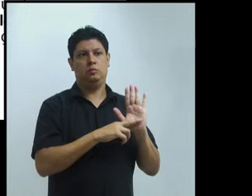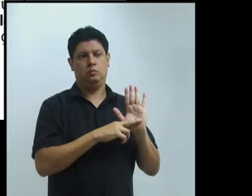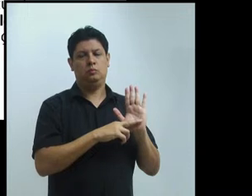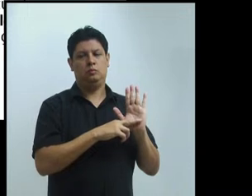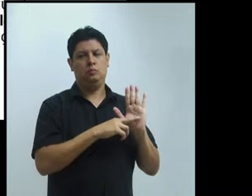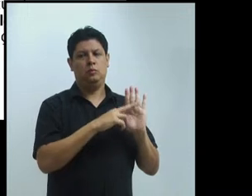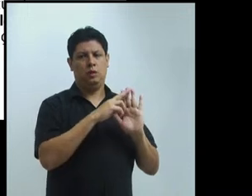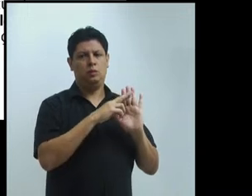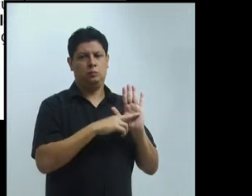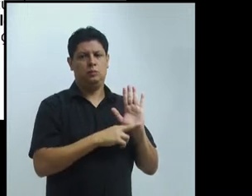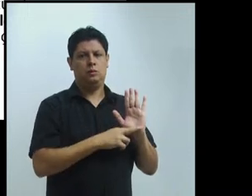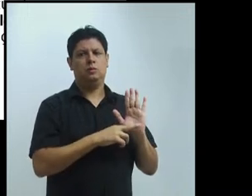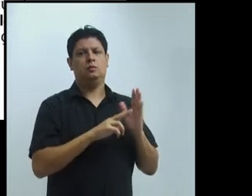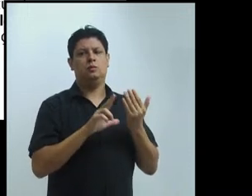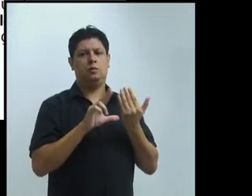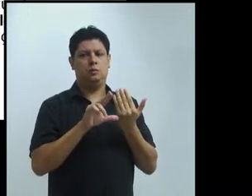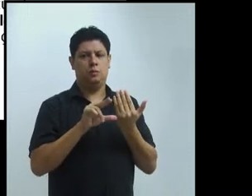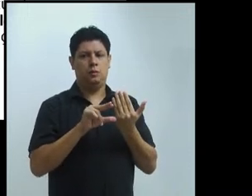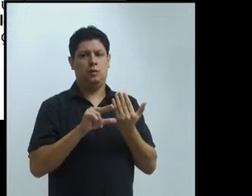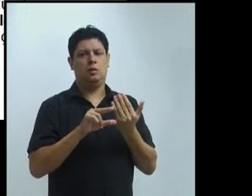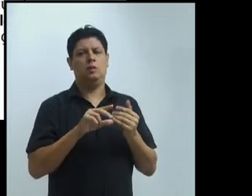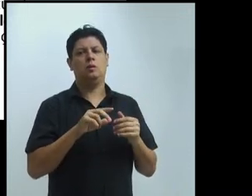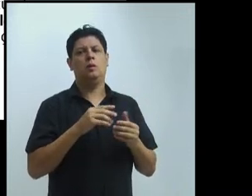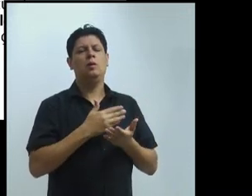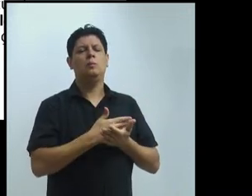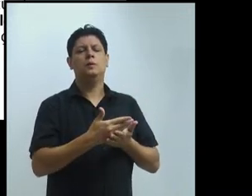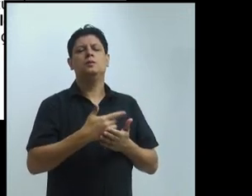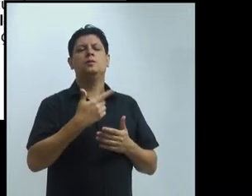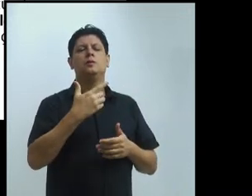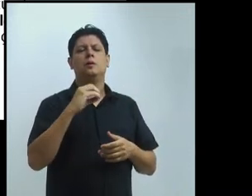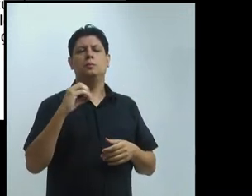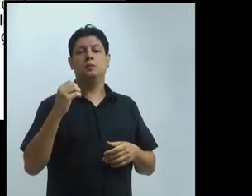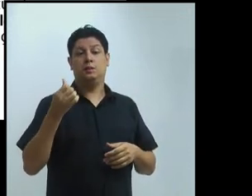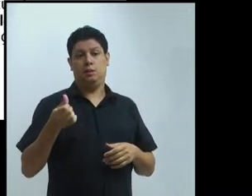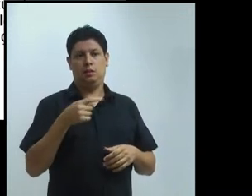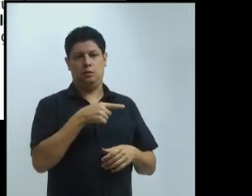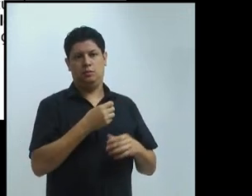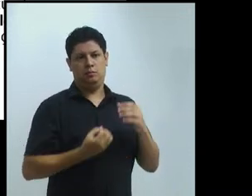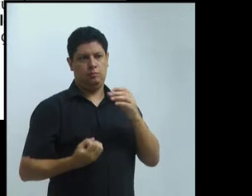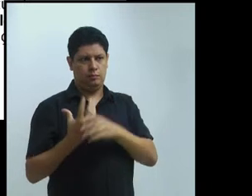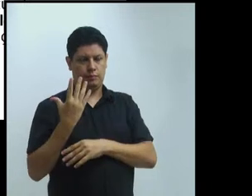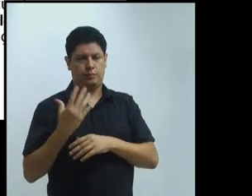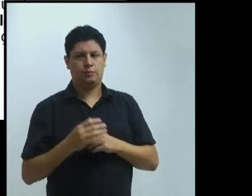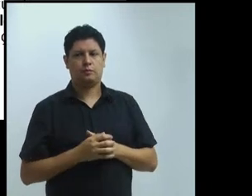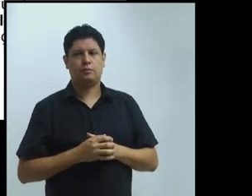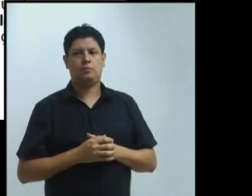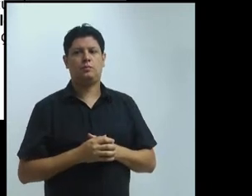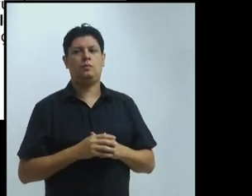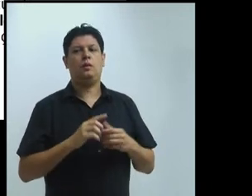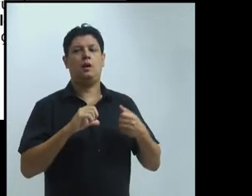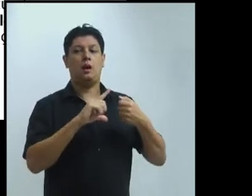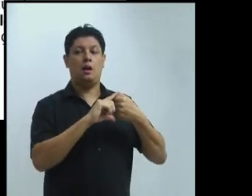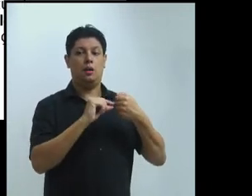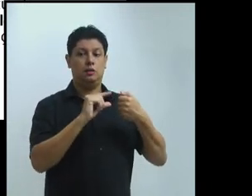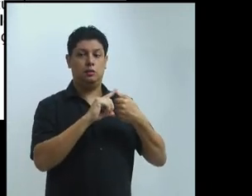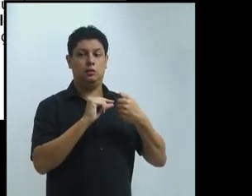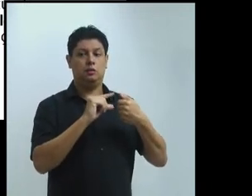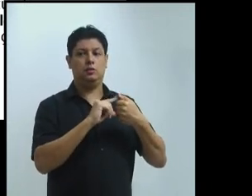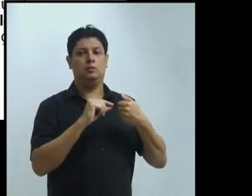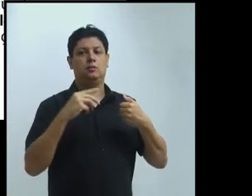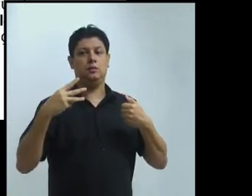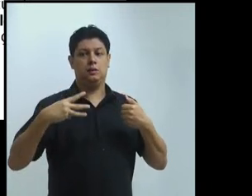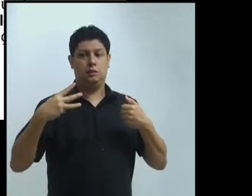Vejam bem que lá vai um tempo. Lá no seu artigo terceiro, ele fala da universalização